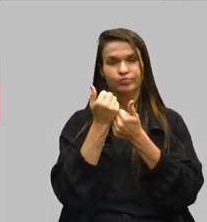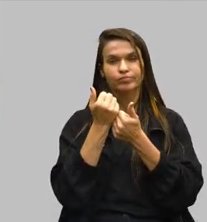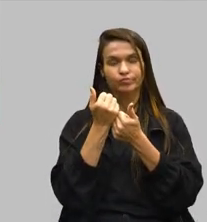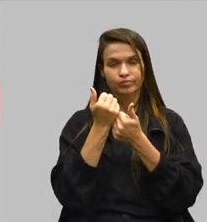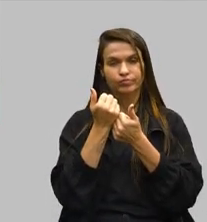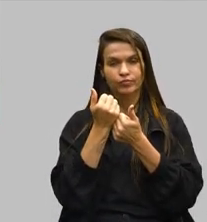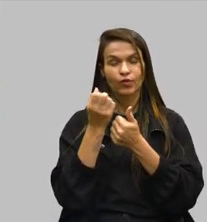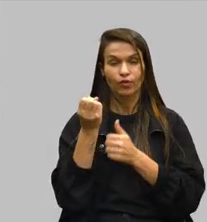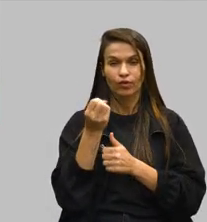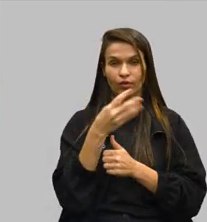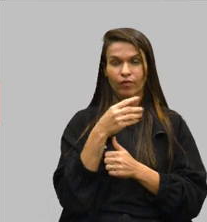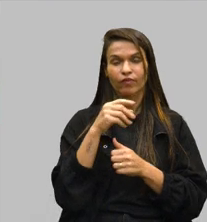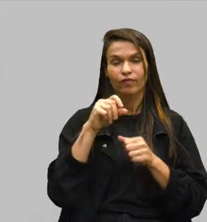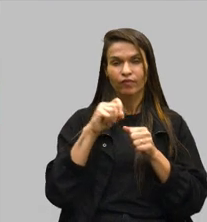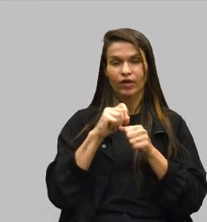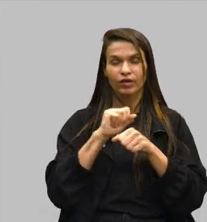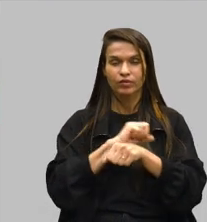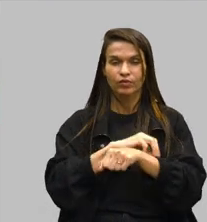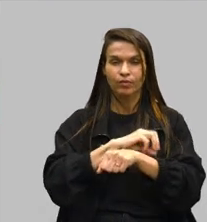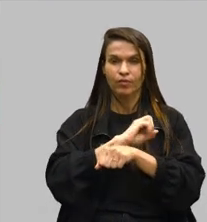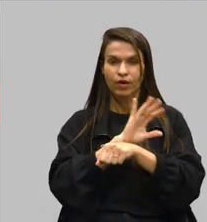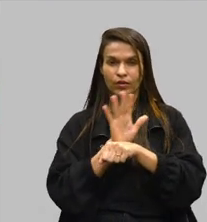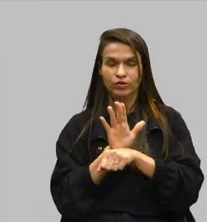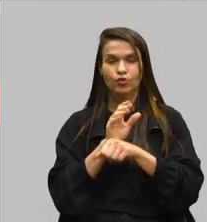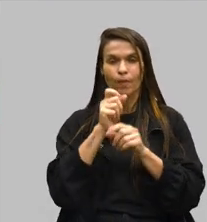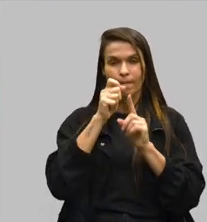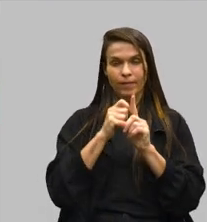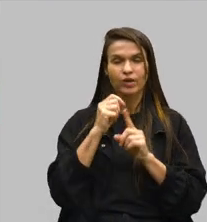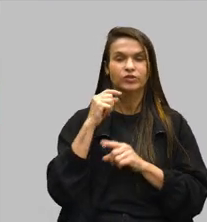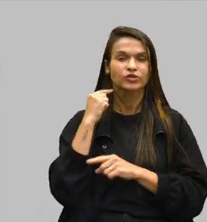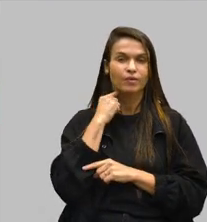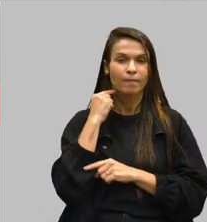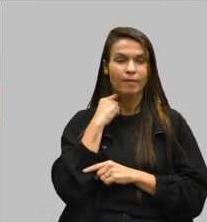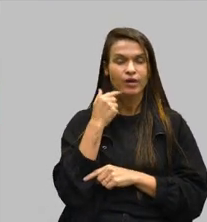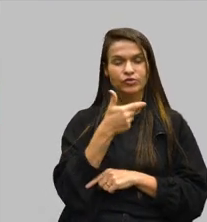que foi feito em Montes Claros, no mês de maio de 2024.